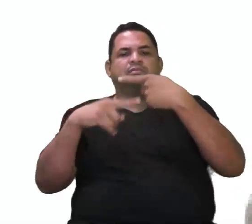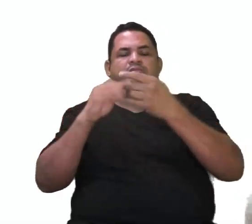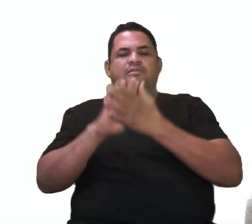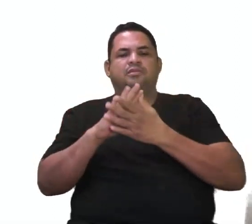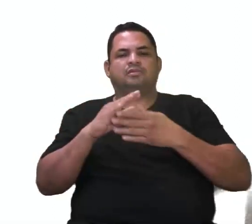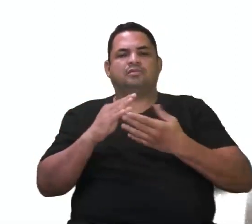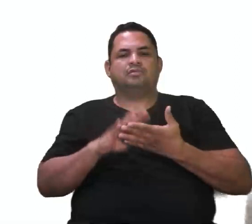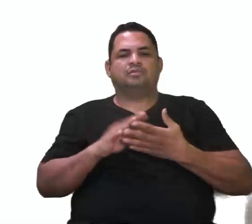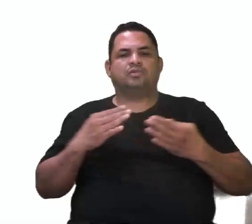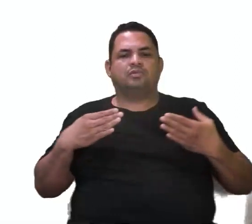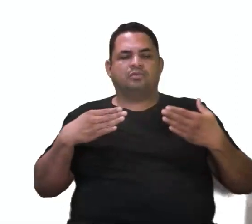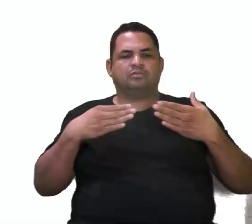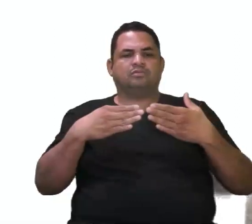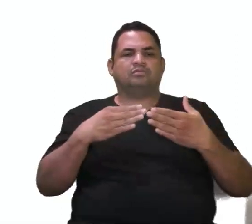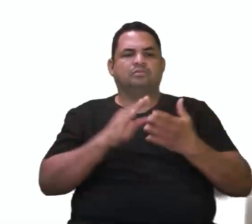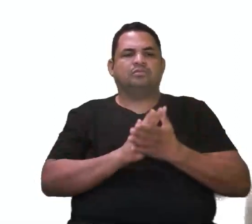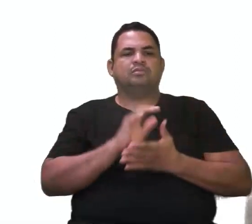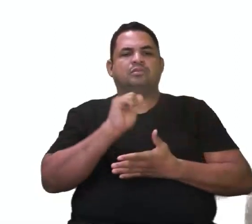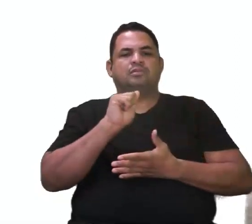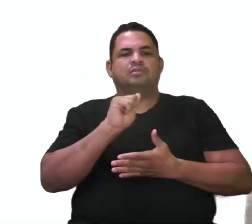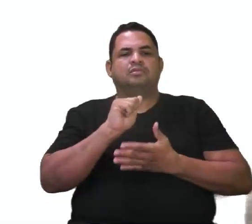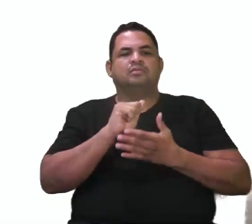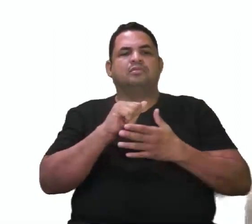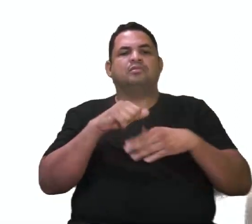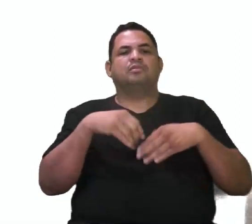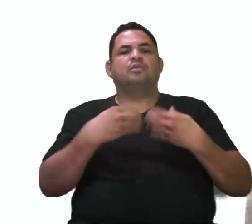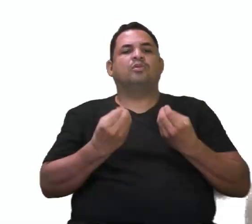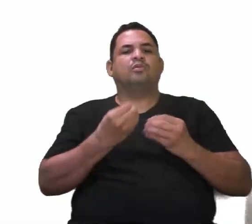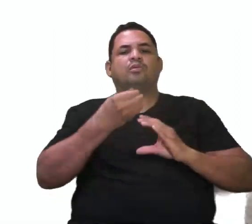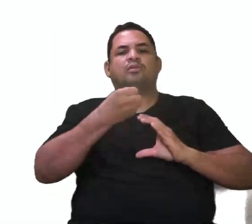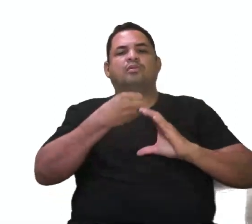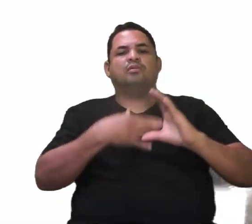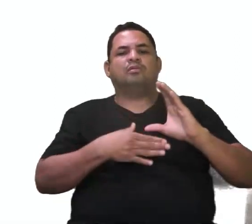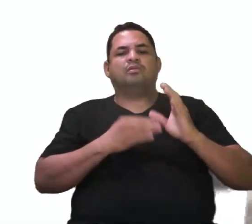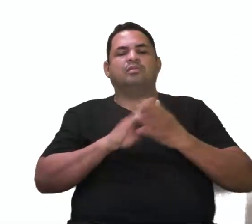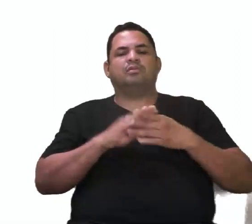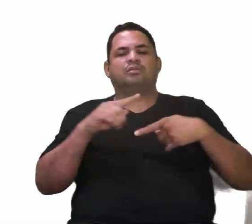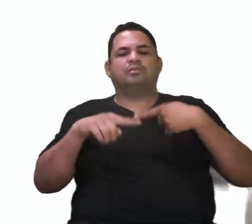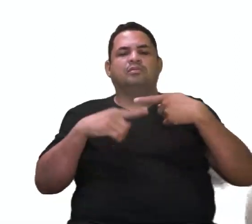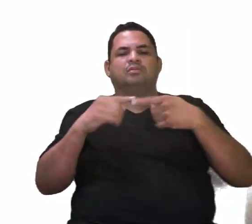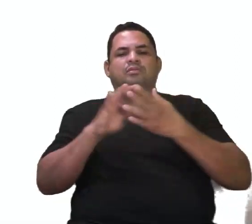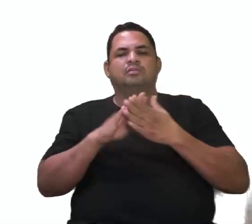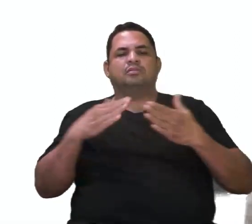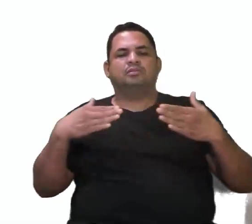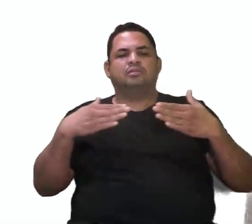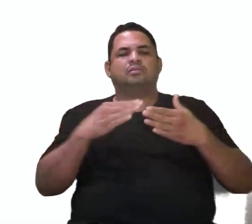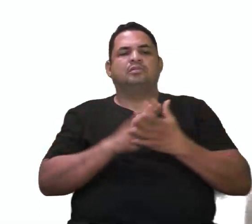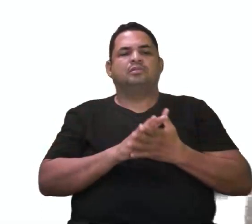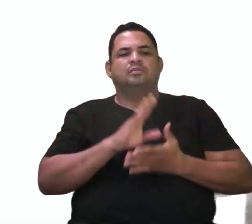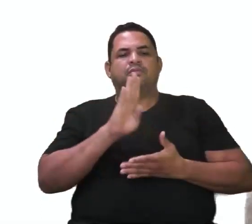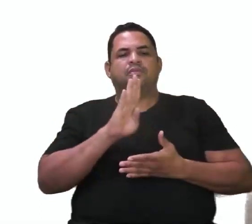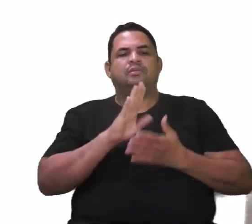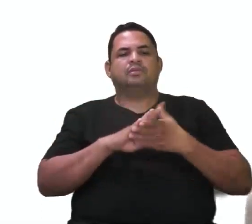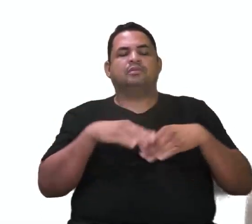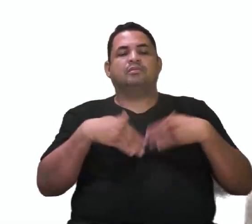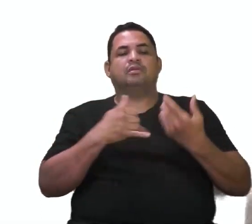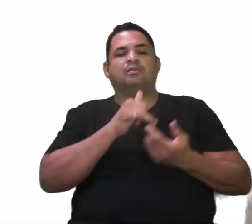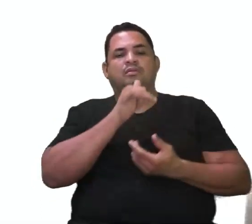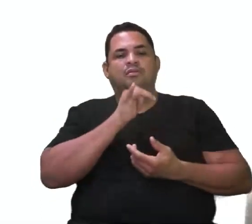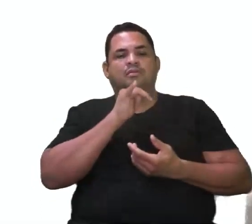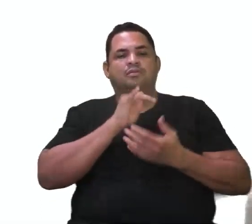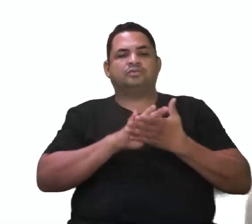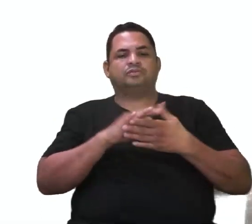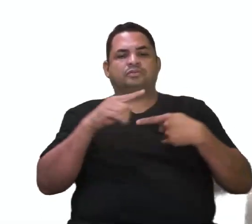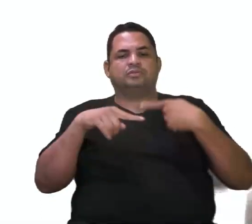convergente. Ok. Letra A. Como que é caracterizada a evolução convergente? E letra B. Dê